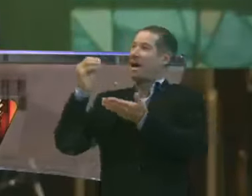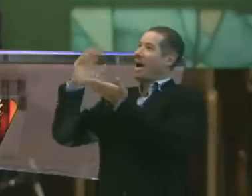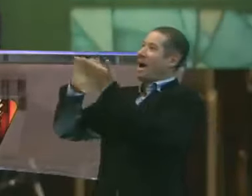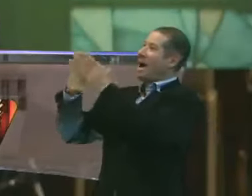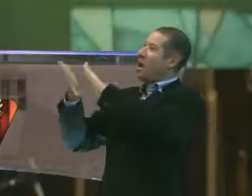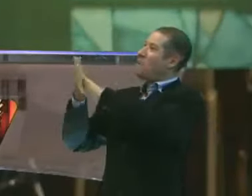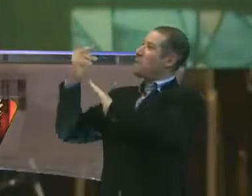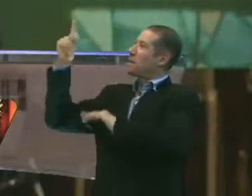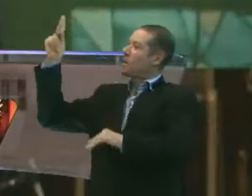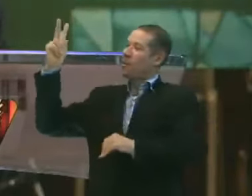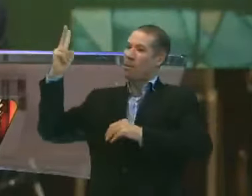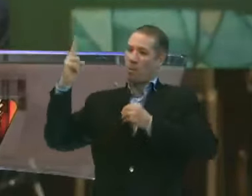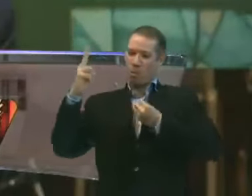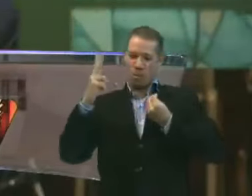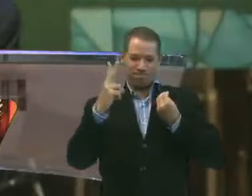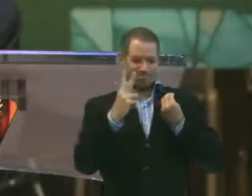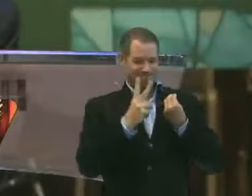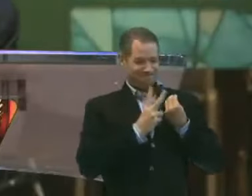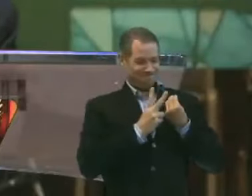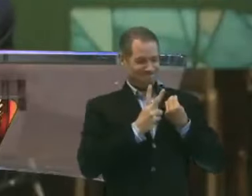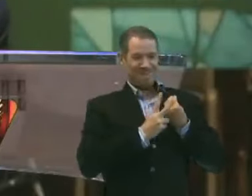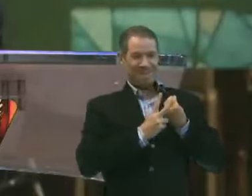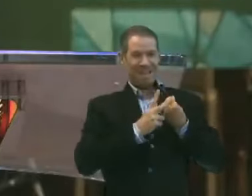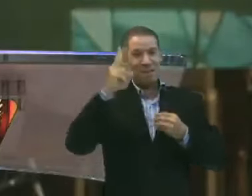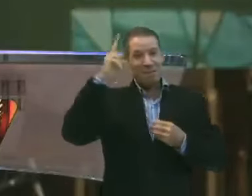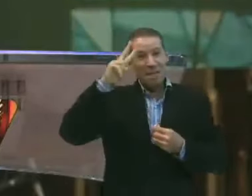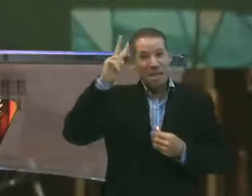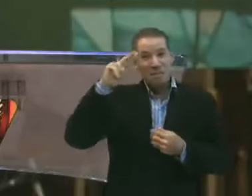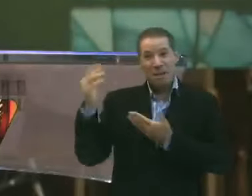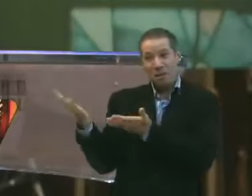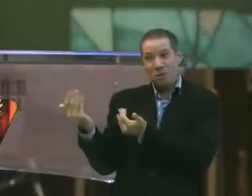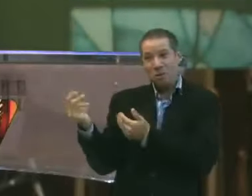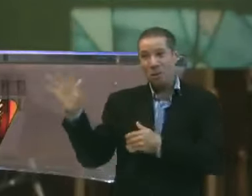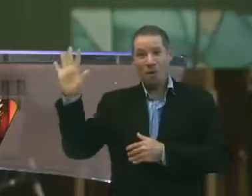cuidam de mim. Eu lembrei desse jovem pai.